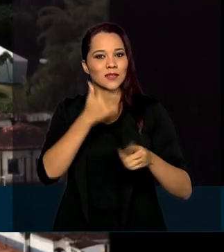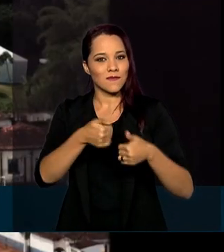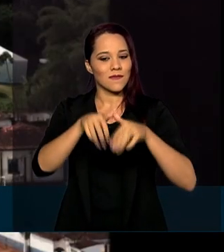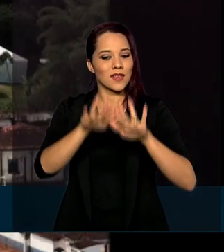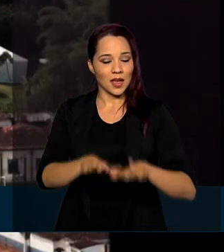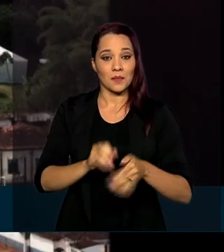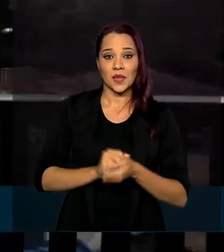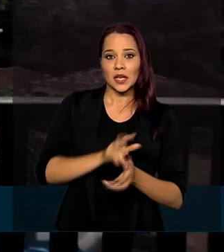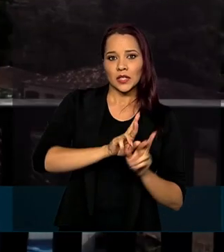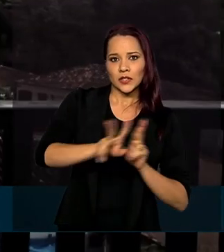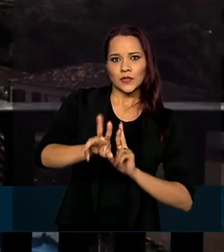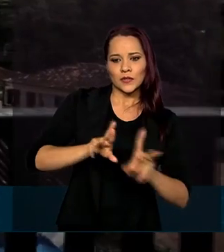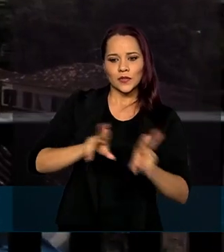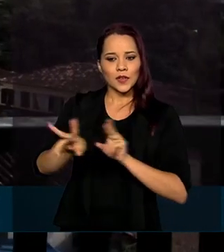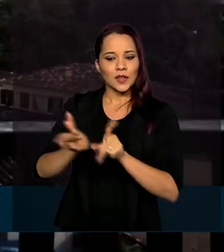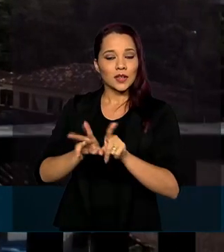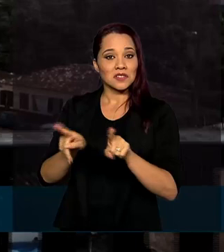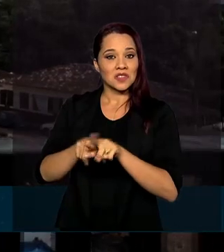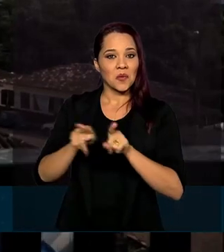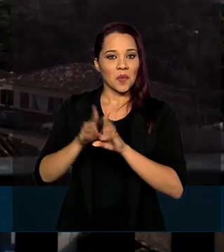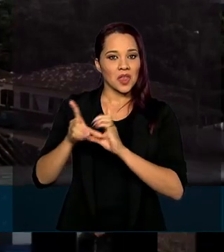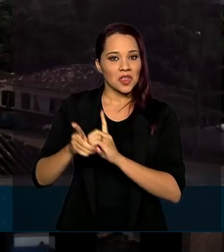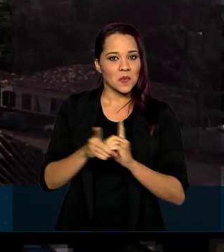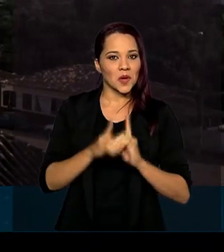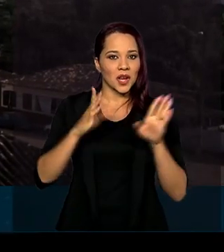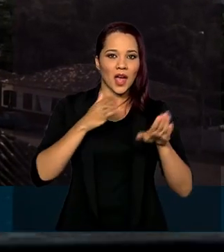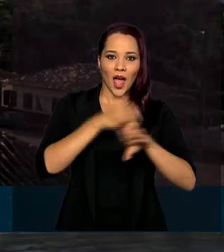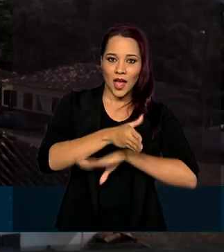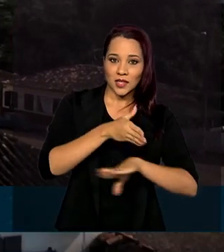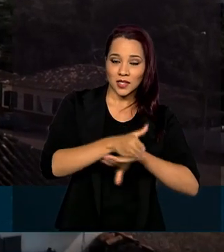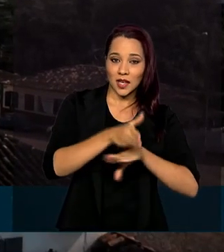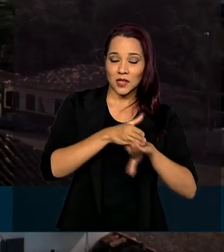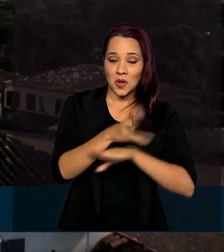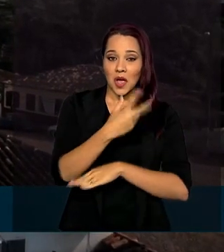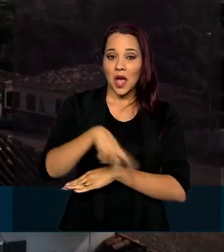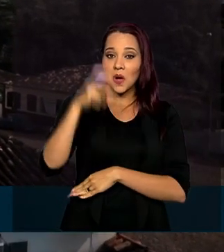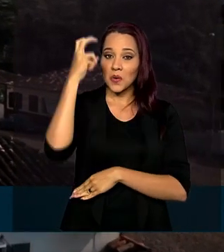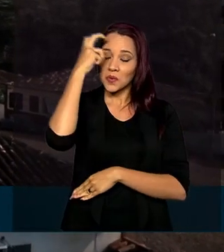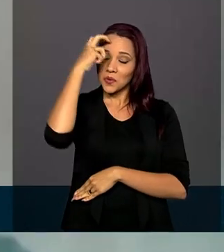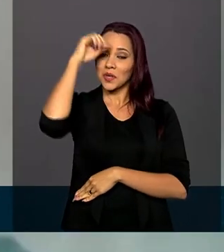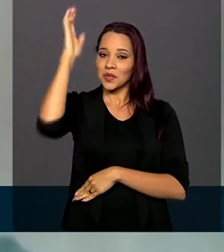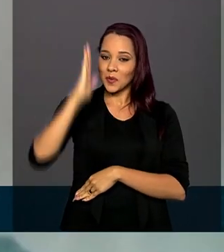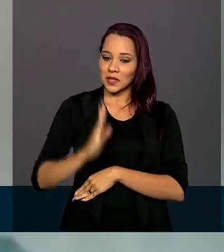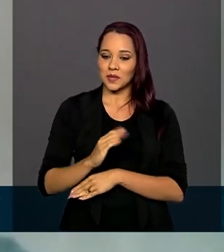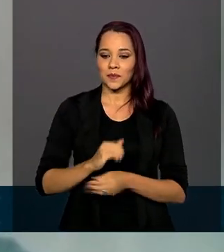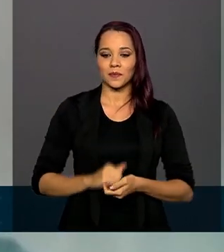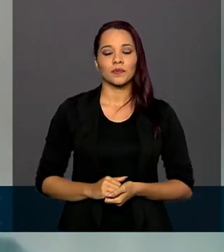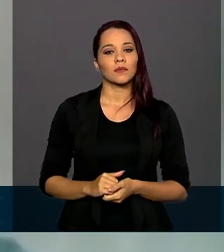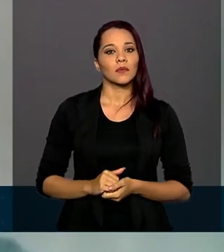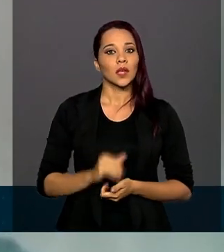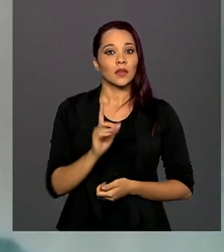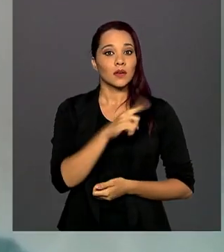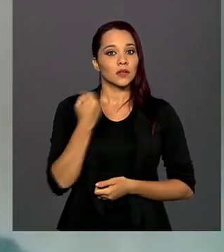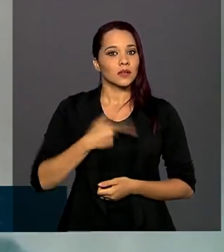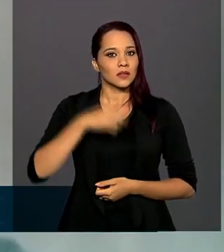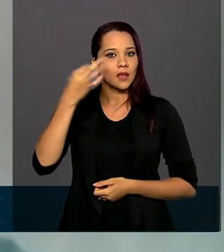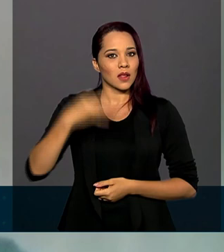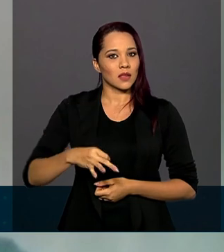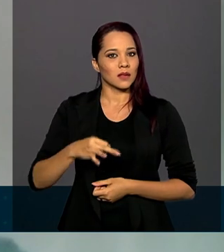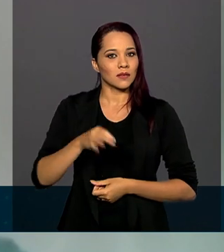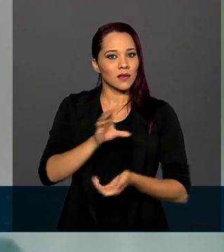Vai diversificar e democratizar o acesso à cultura no país. A gente tem certeza que